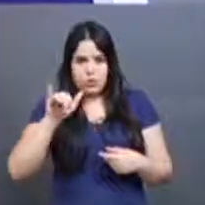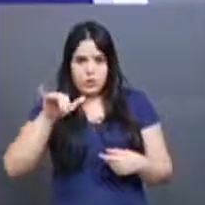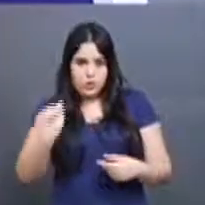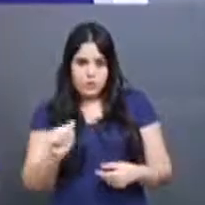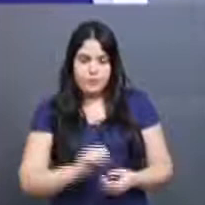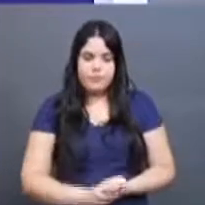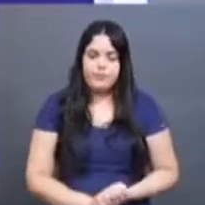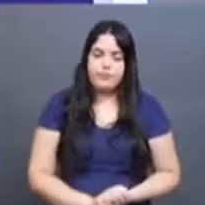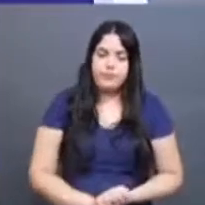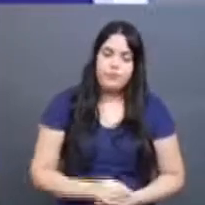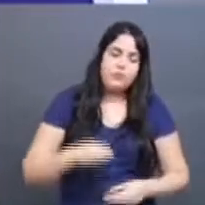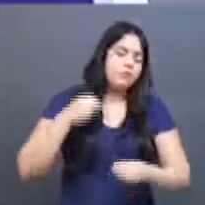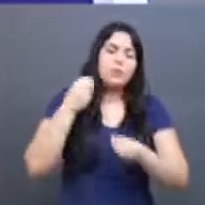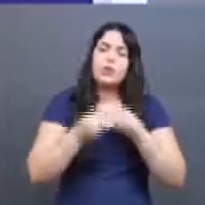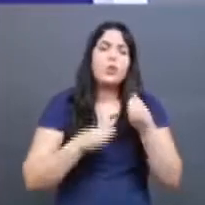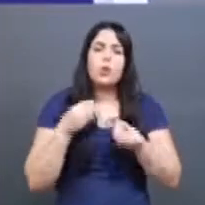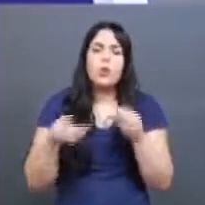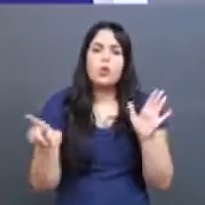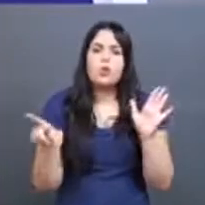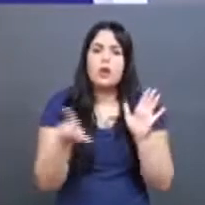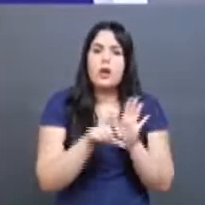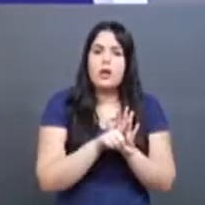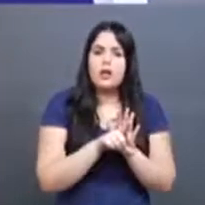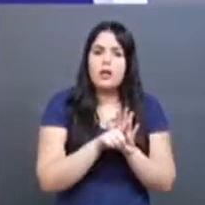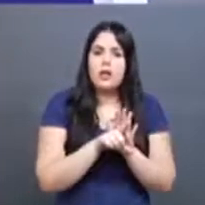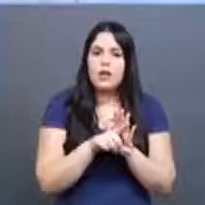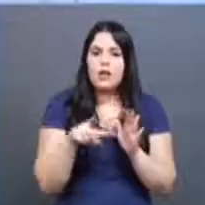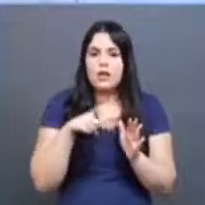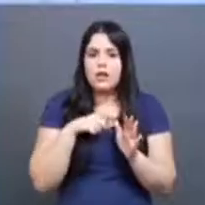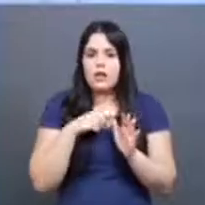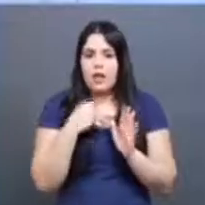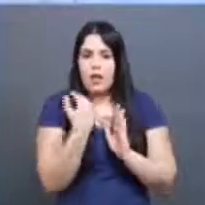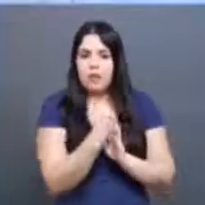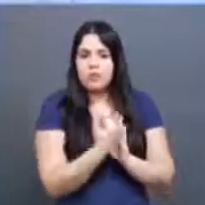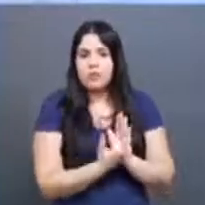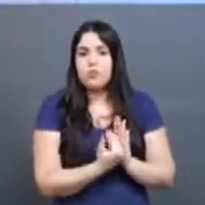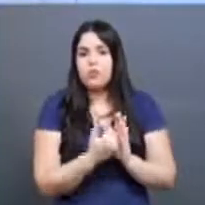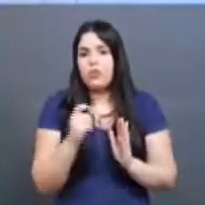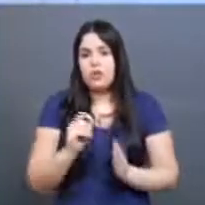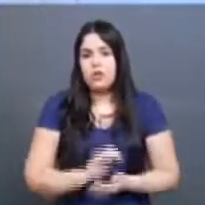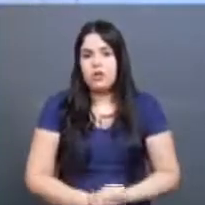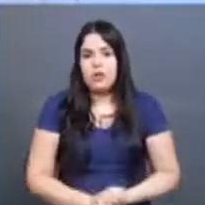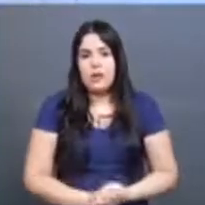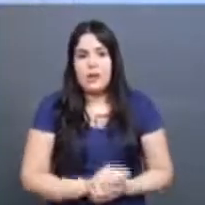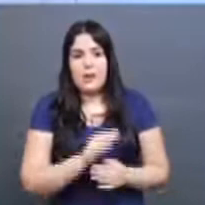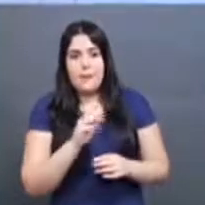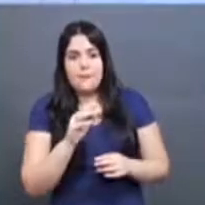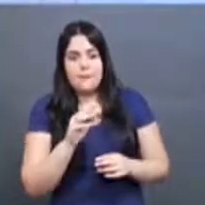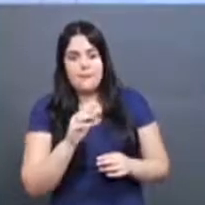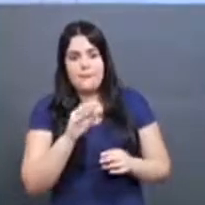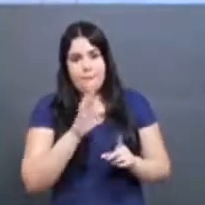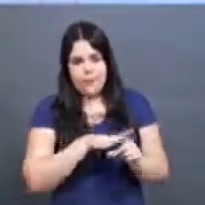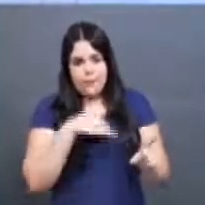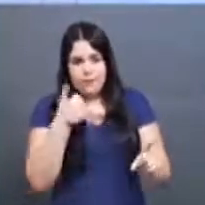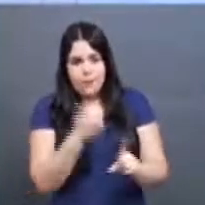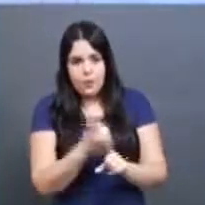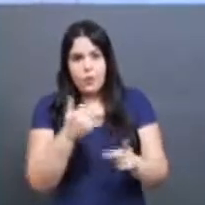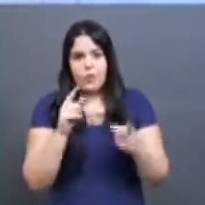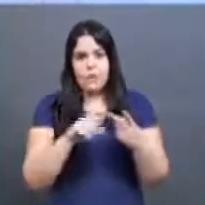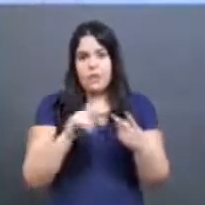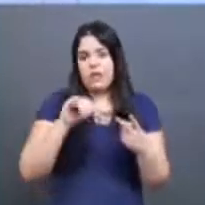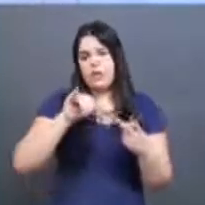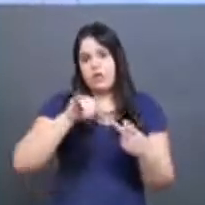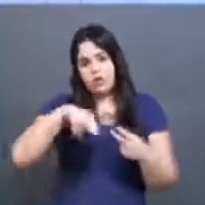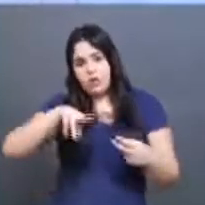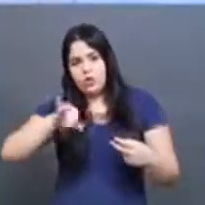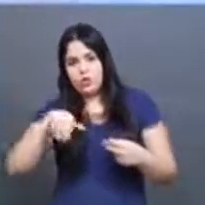Como é que a lei define, por exemplo, que existe uma linha até meio tênue, né, entre o bullying e a injúria e a difamação, aquela coisa